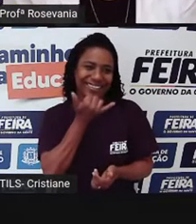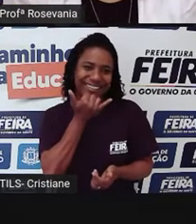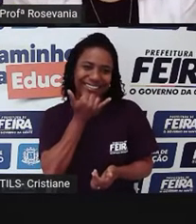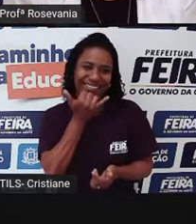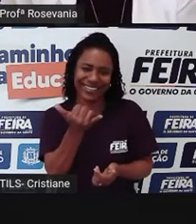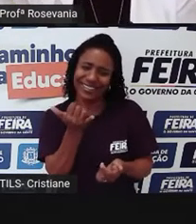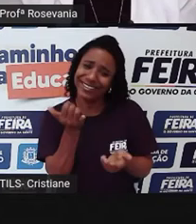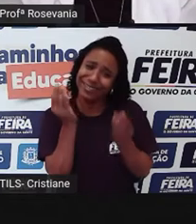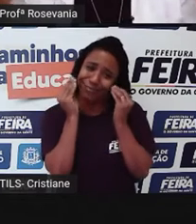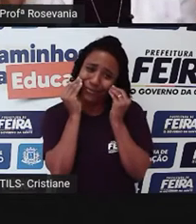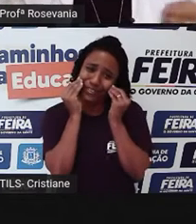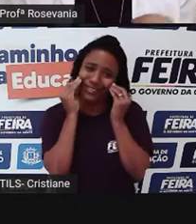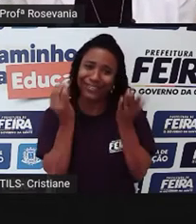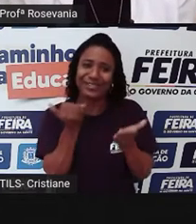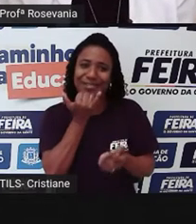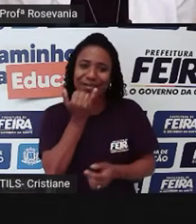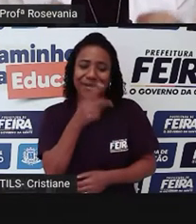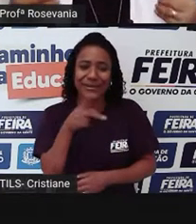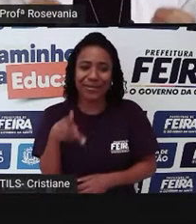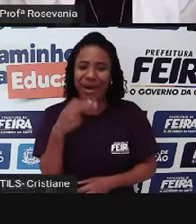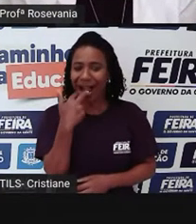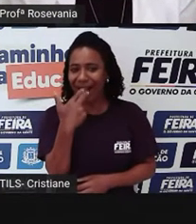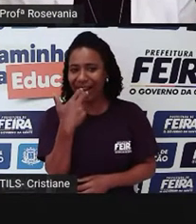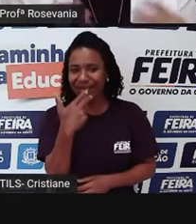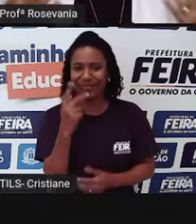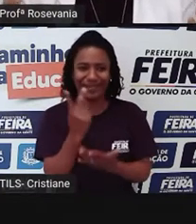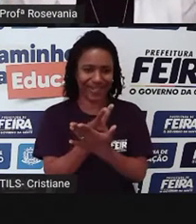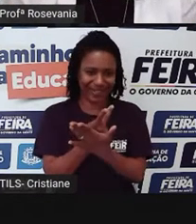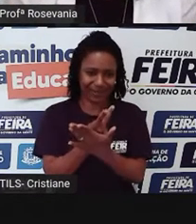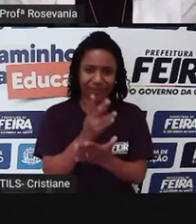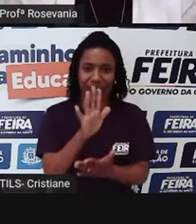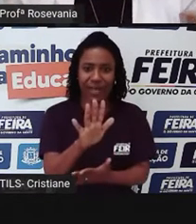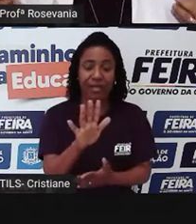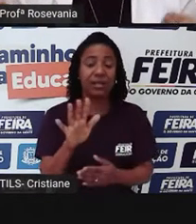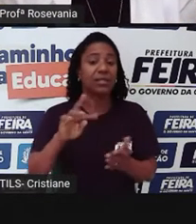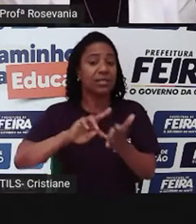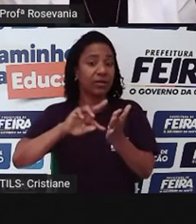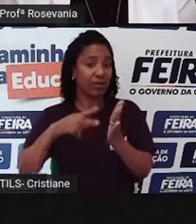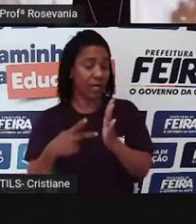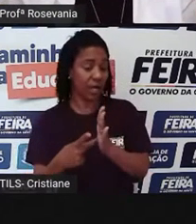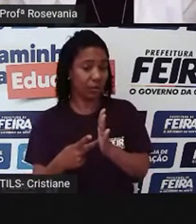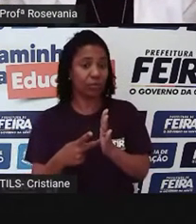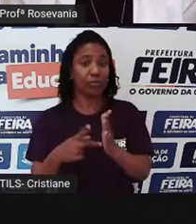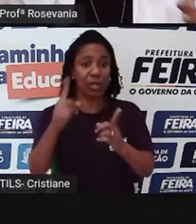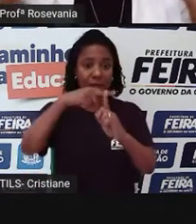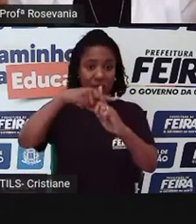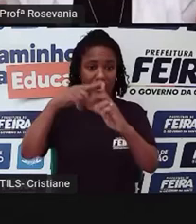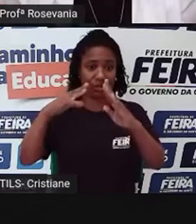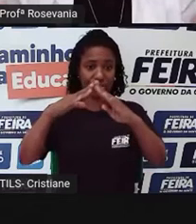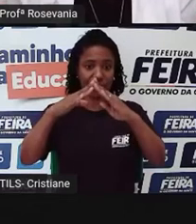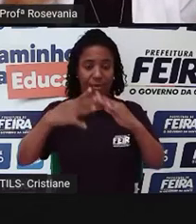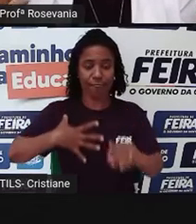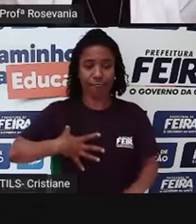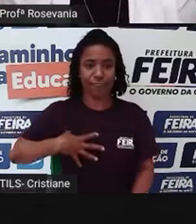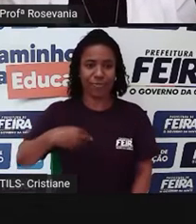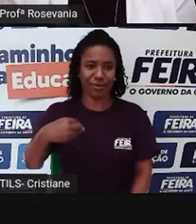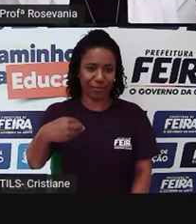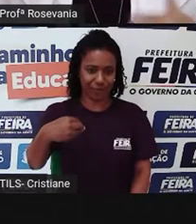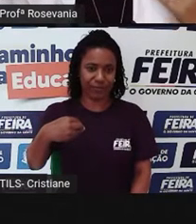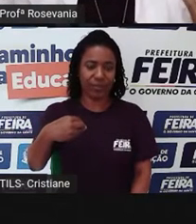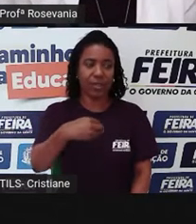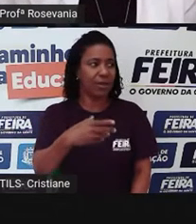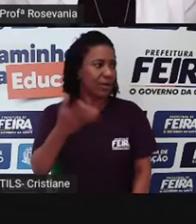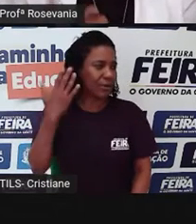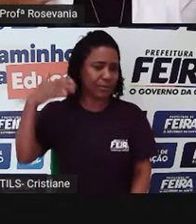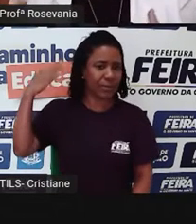beijinho, desculpa, pronto, né? Que significa filhos da igreja. Assim, no início, as pessoas, ou fiéis,